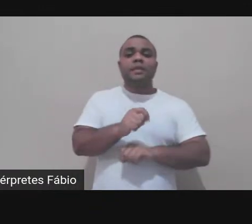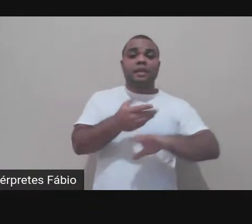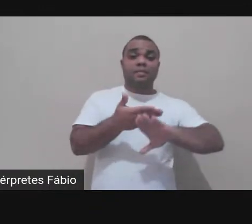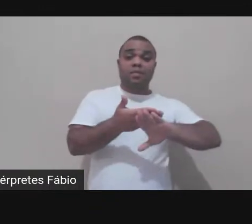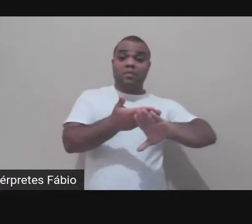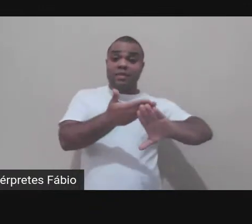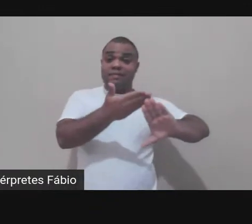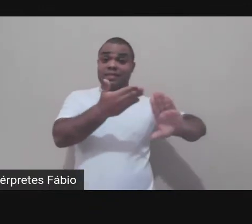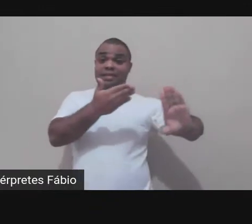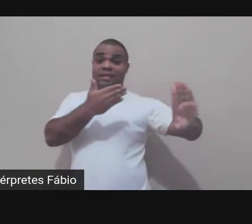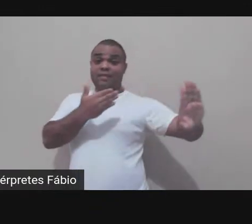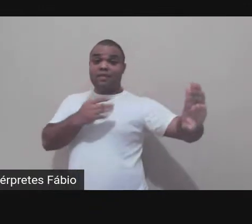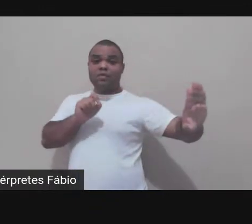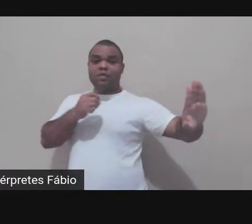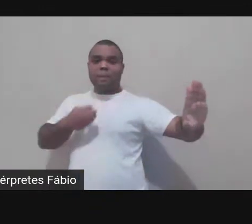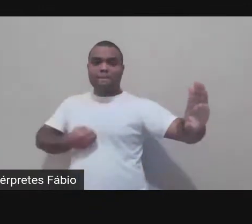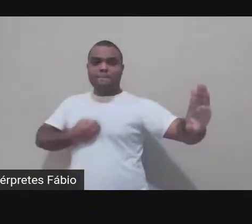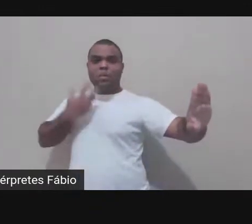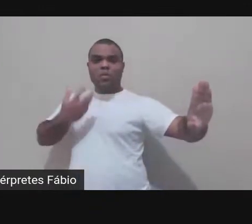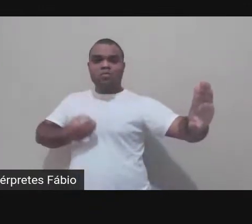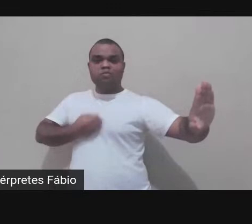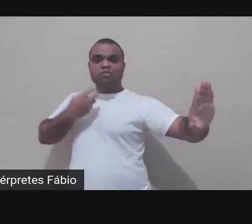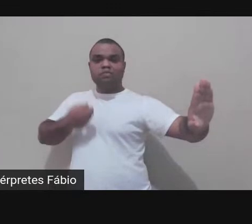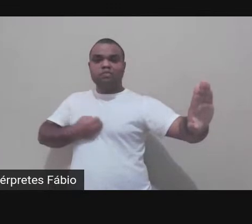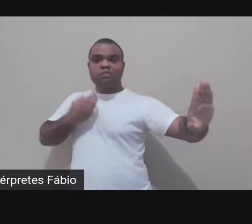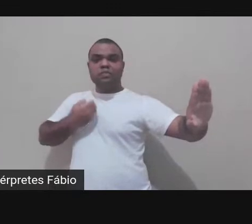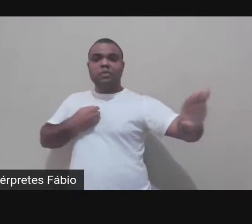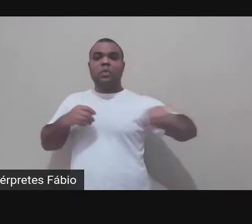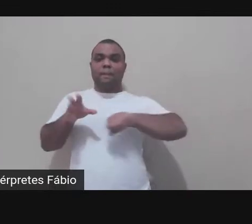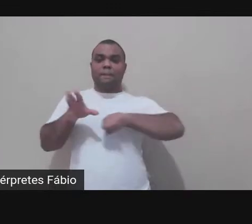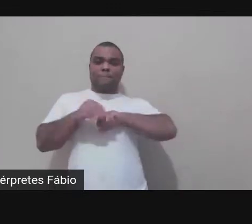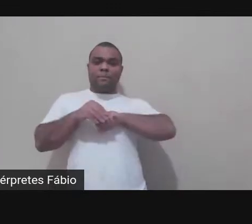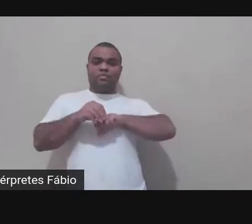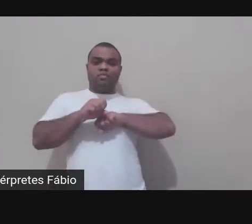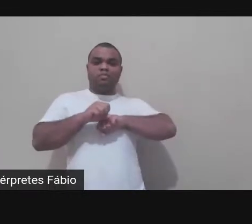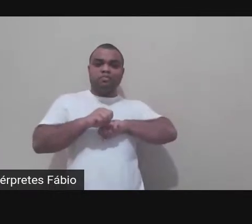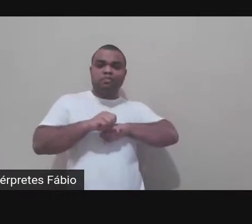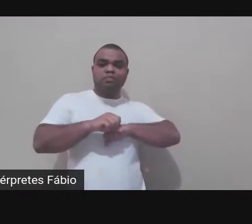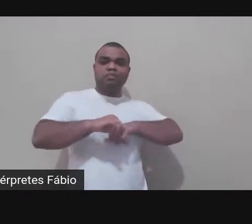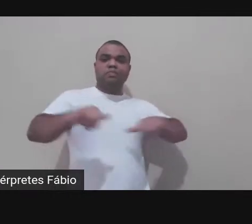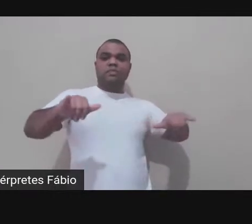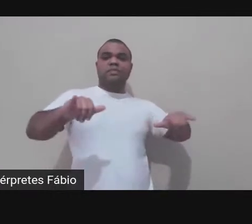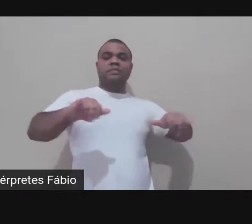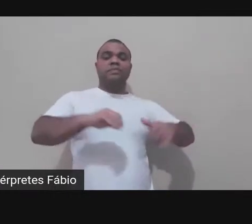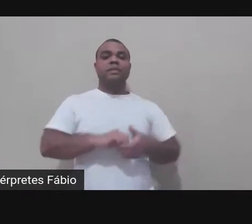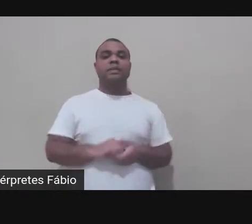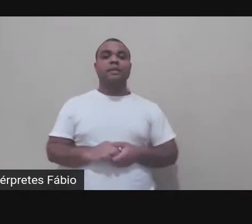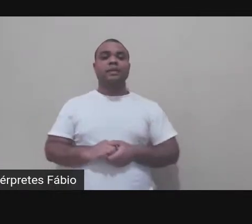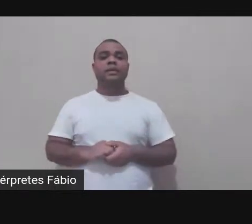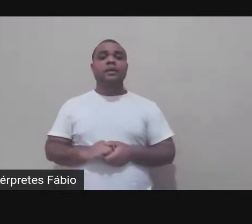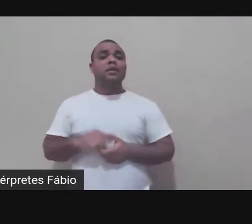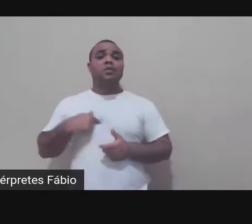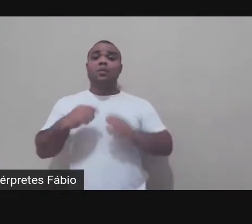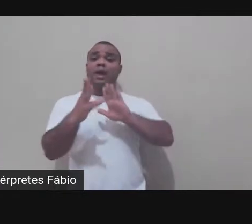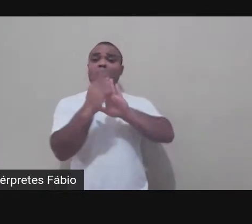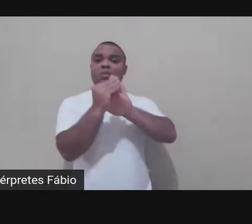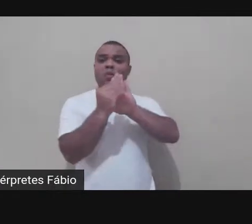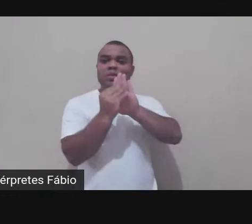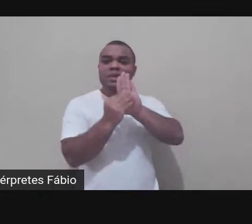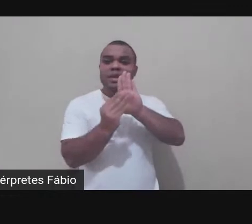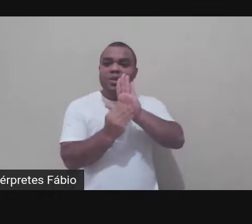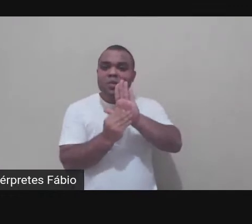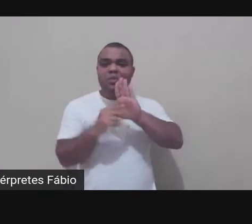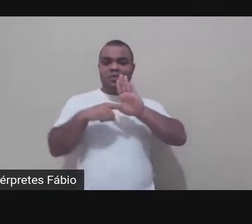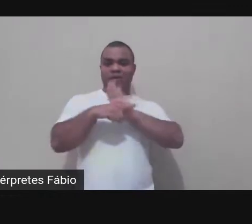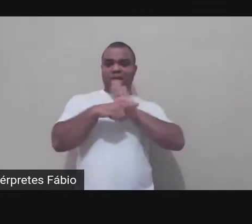em termos de conhecimento não era o conteúdo da minha pesquisa e sim a forma que a dissertação de mestrado esse